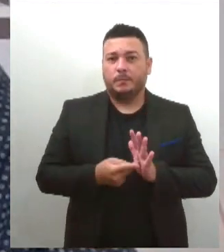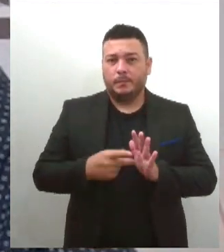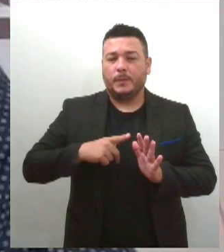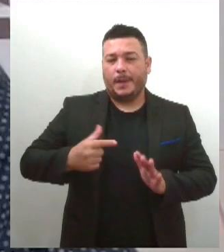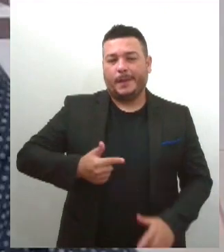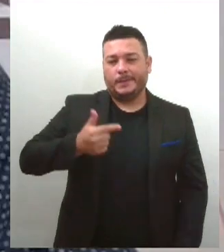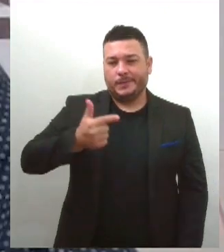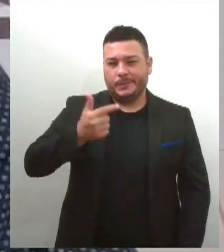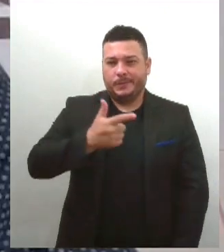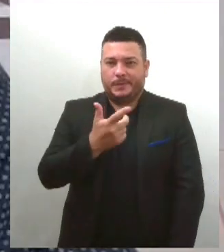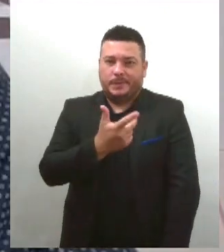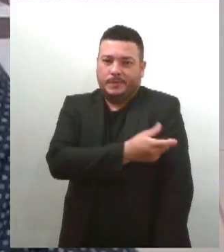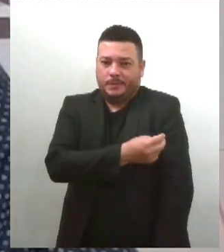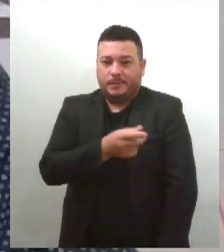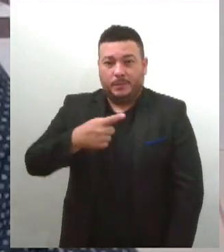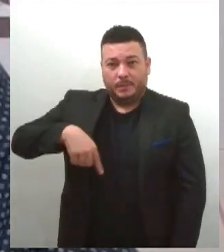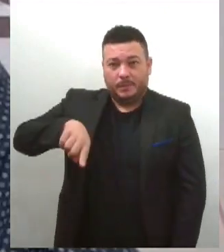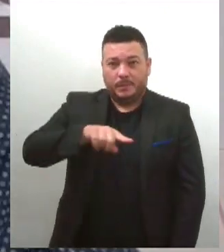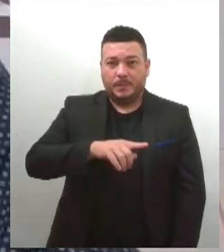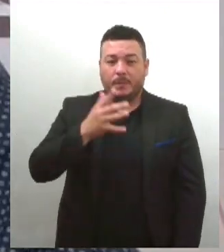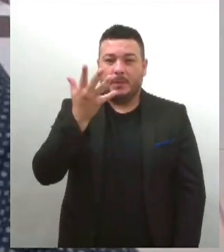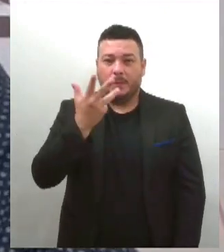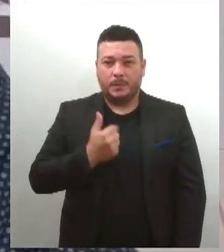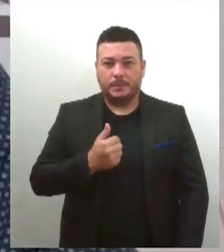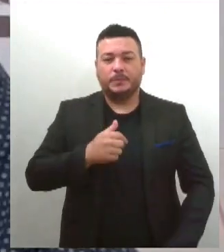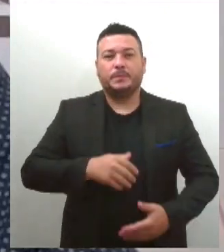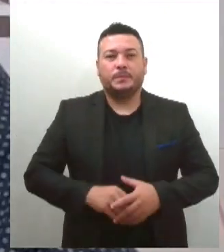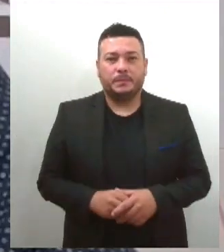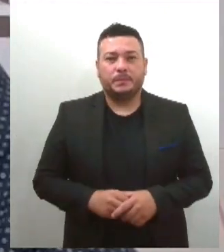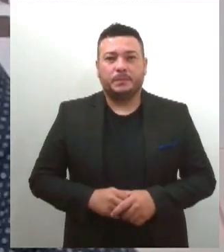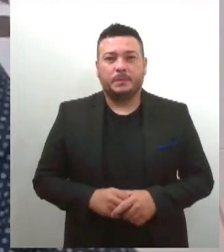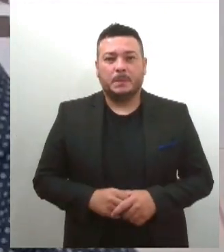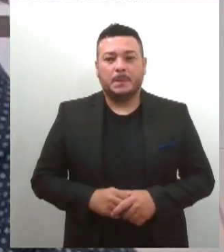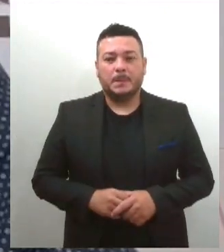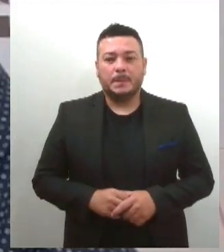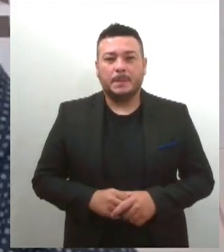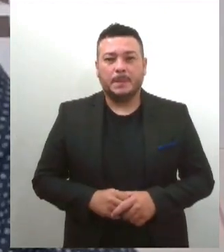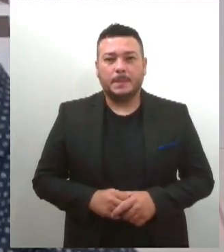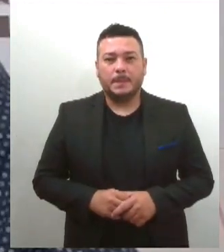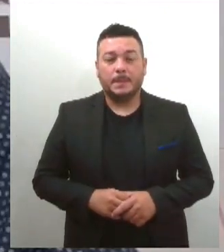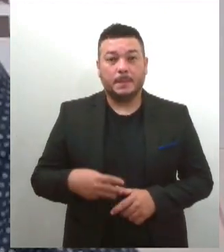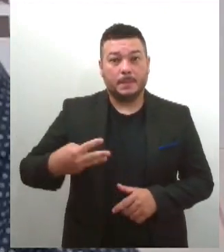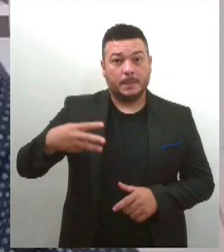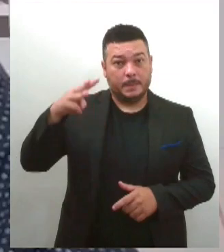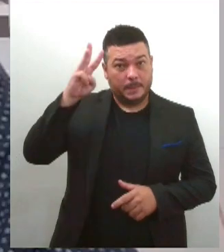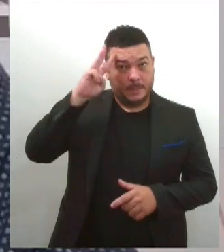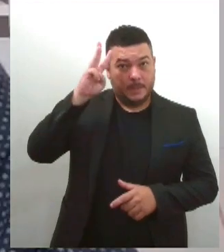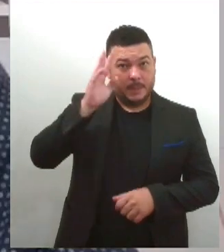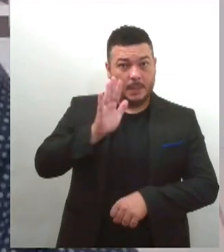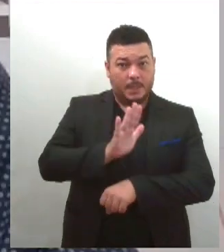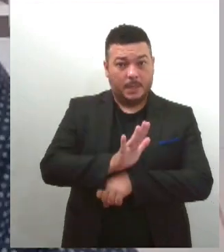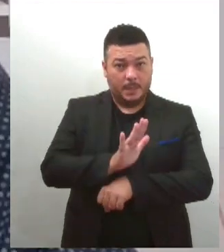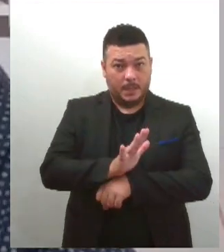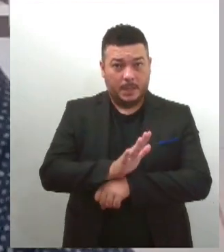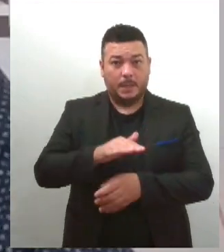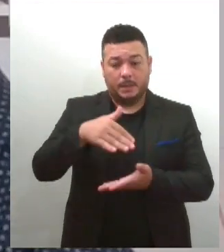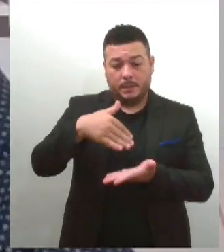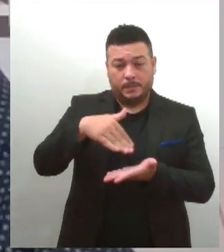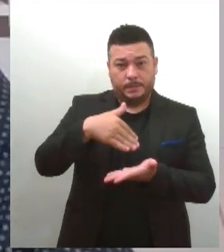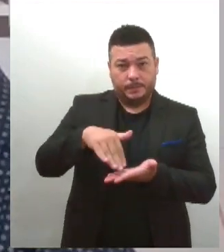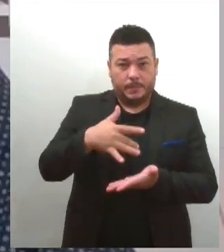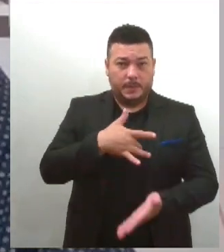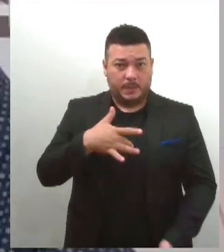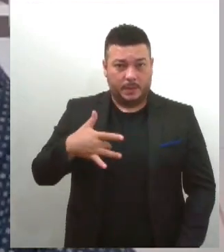para essas aplicações. Nessa terça-feira à tarde, a Secretaria já conseguiu fazer a